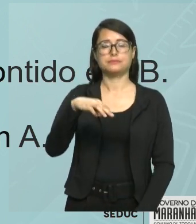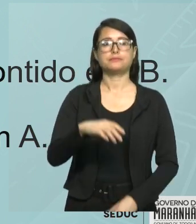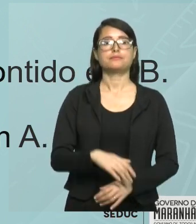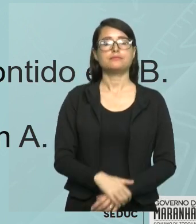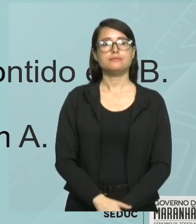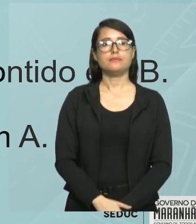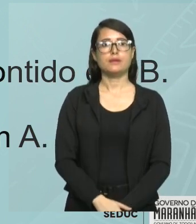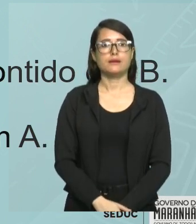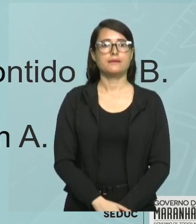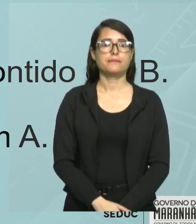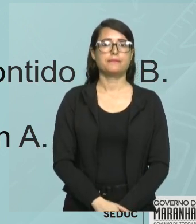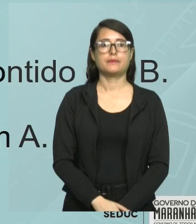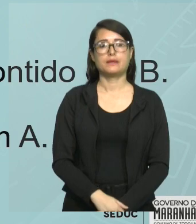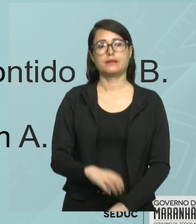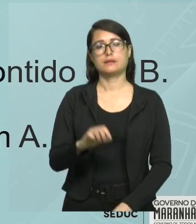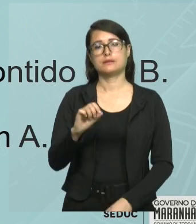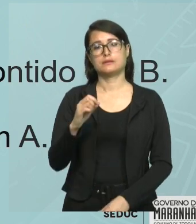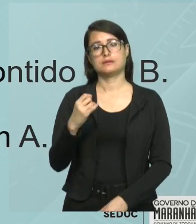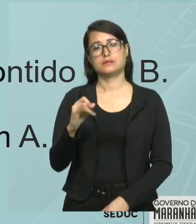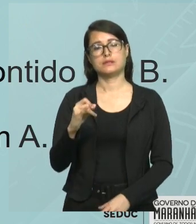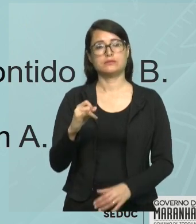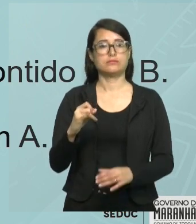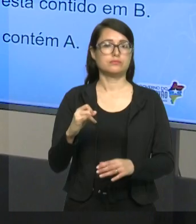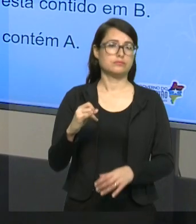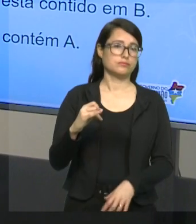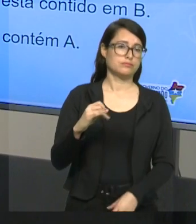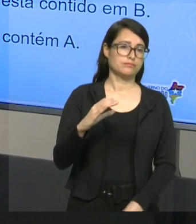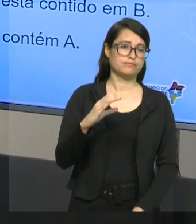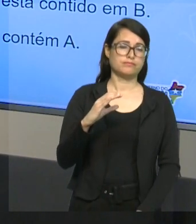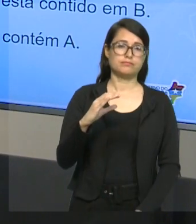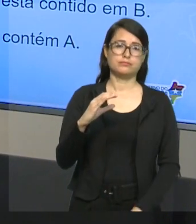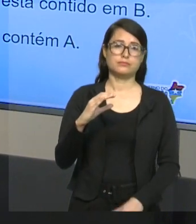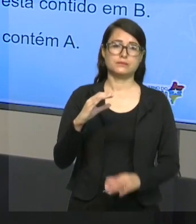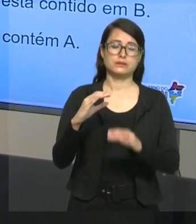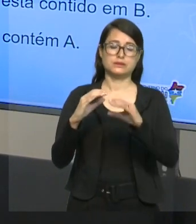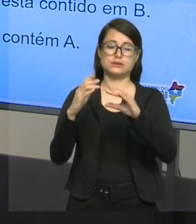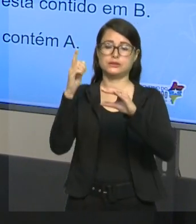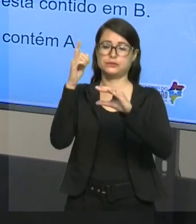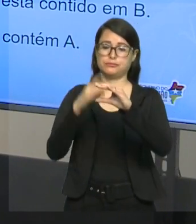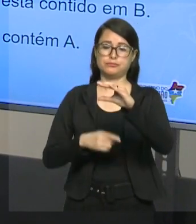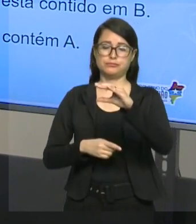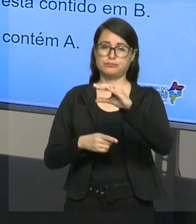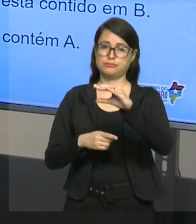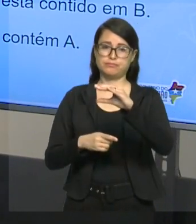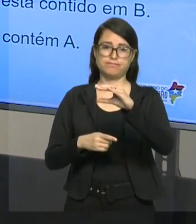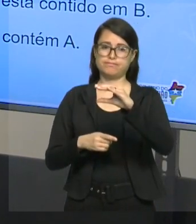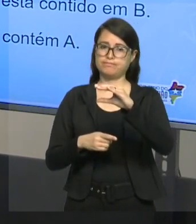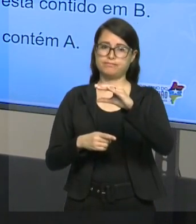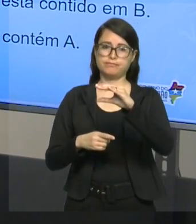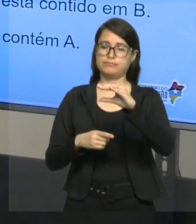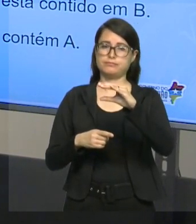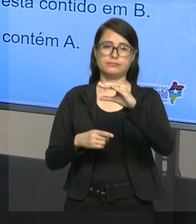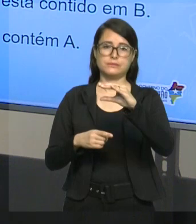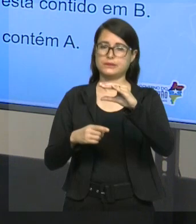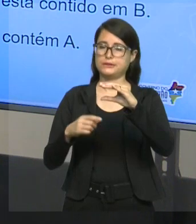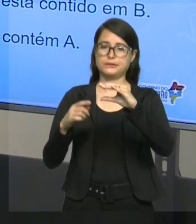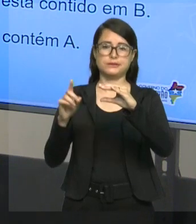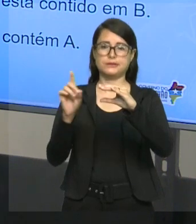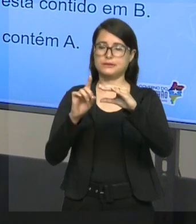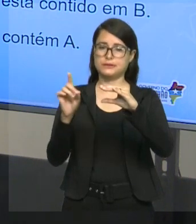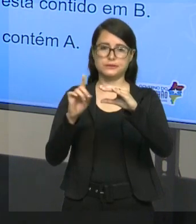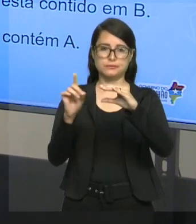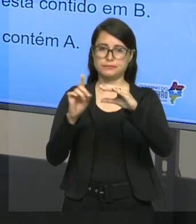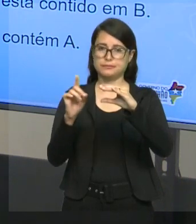virar não está contido. Agora, se eu cortar o contém, vai virar não contém.